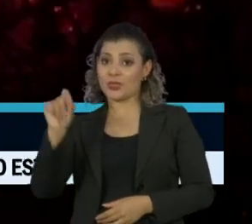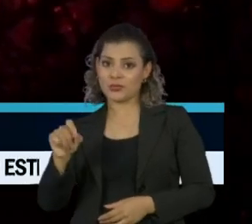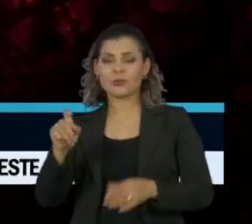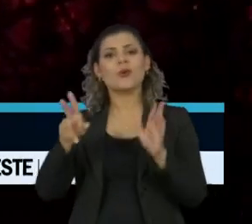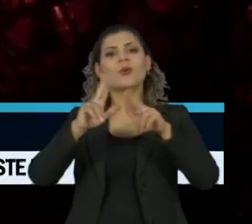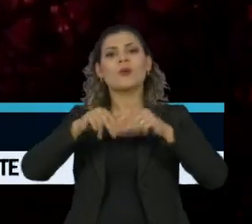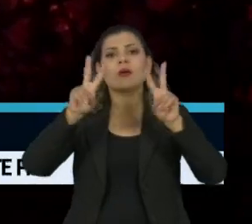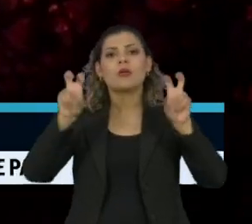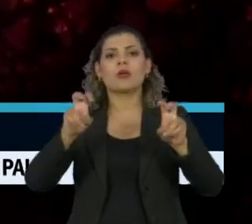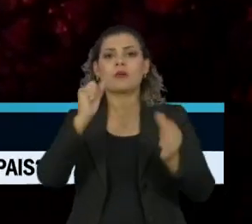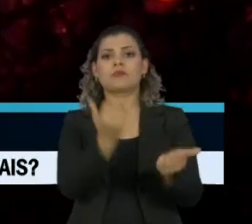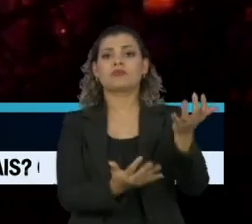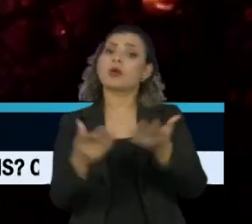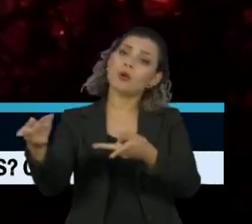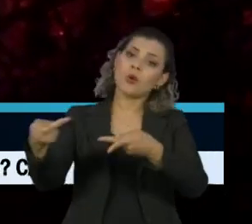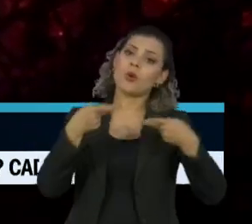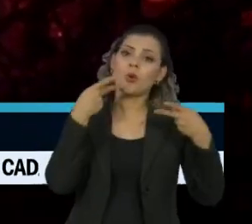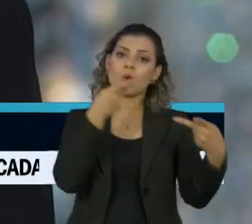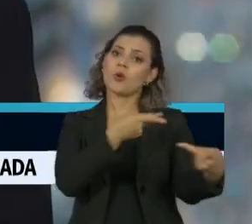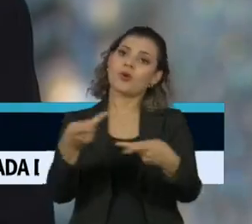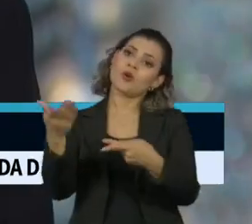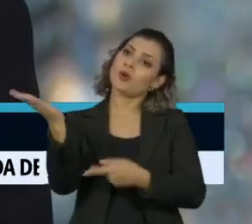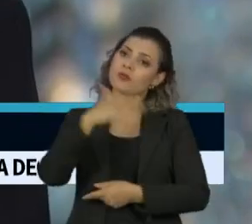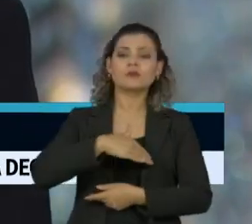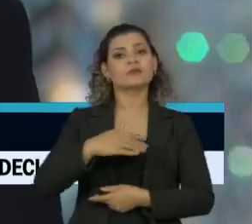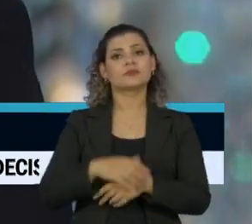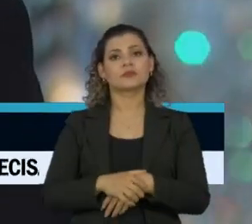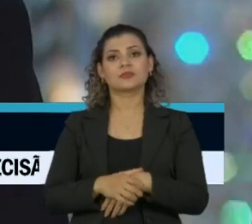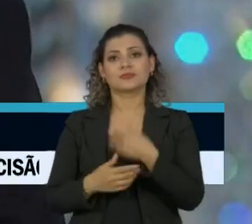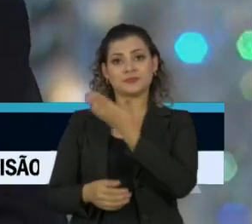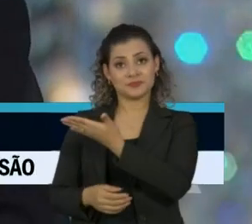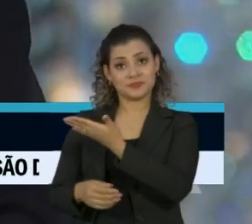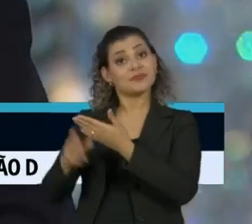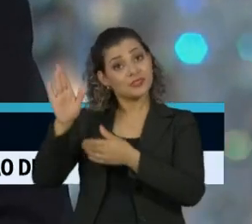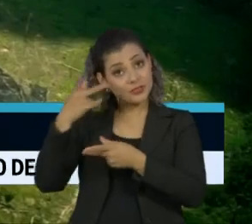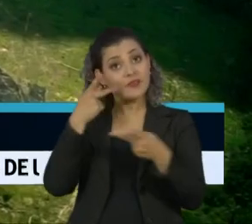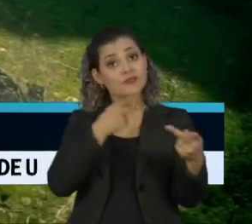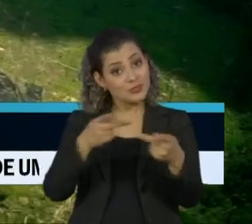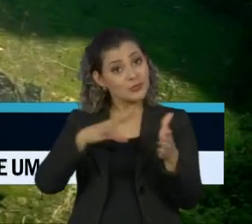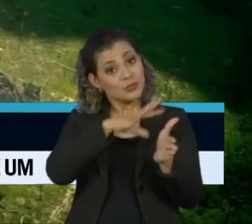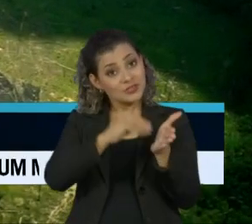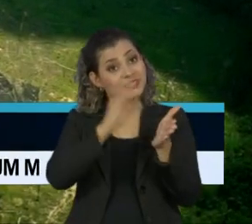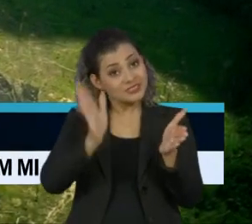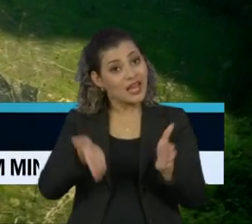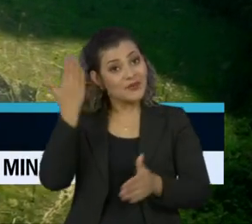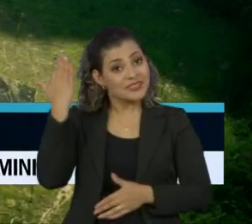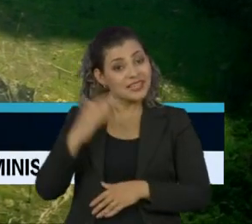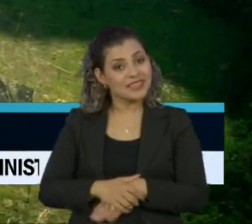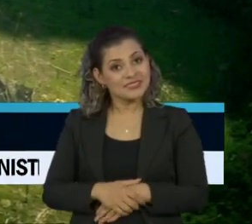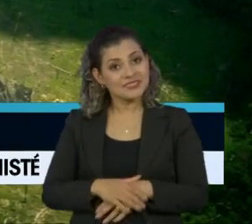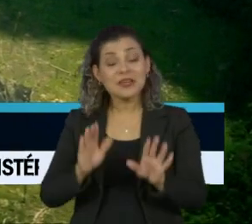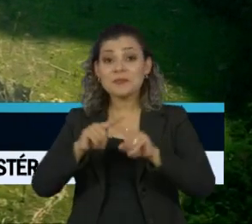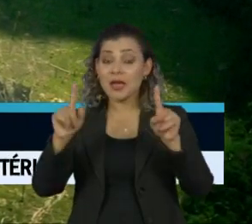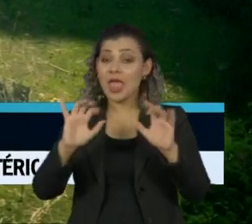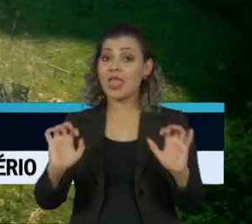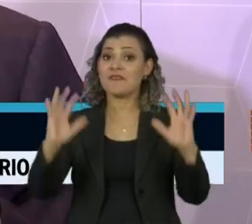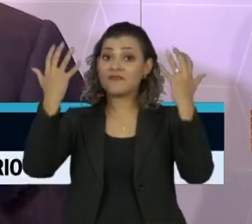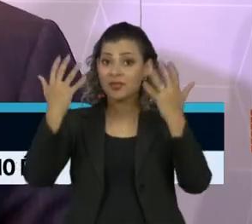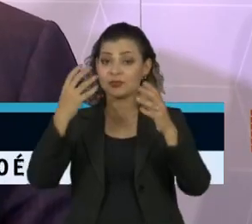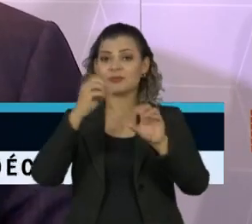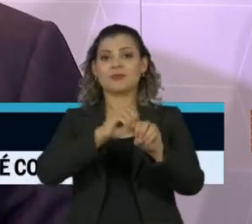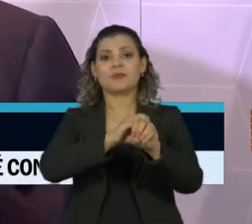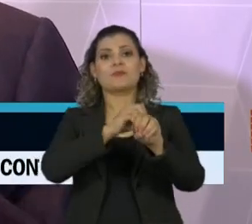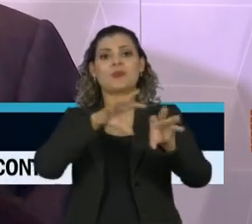Amazônia, o convidou para visitar a floresta. DiCaprio já esteve na região. Durante evento virtual do setor financeiro,